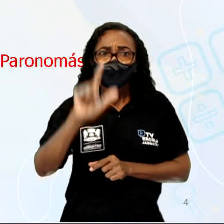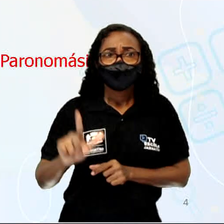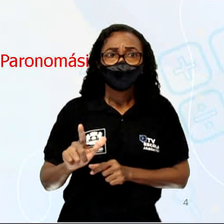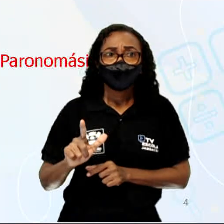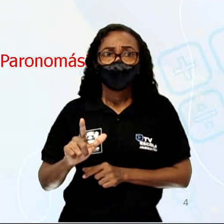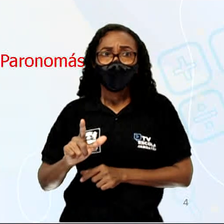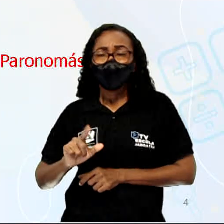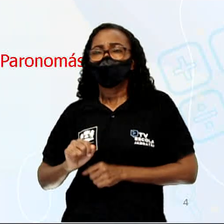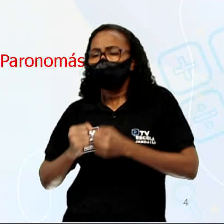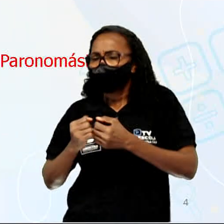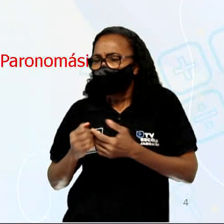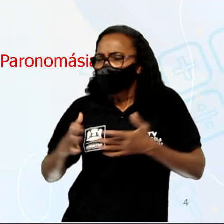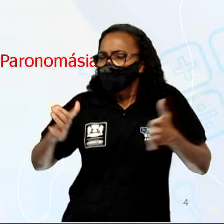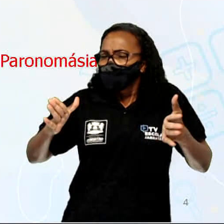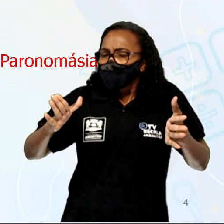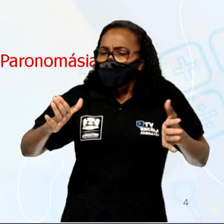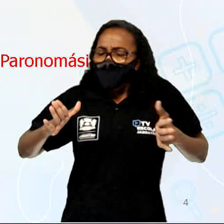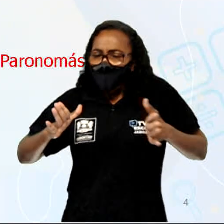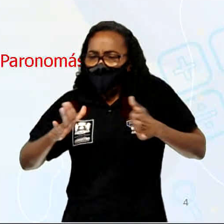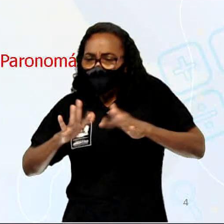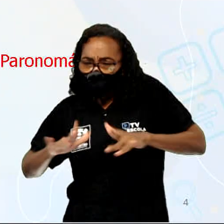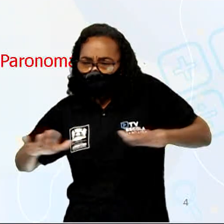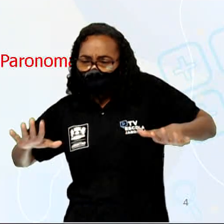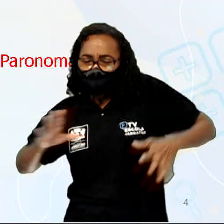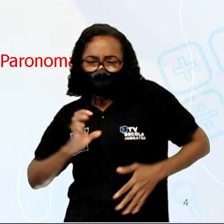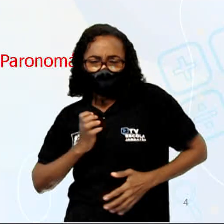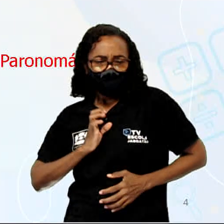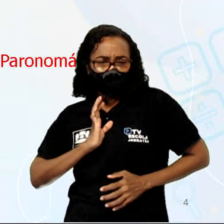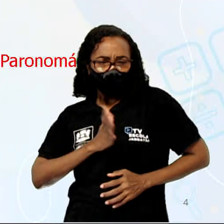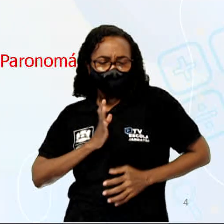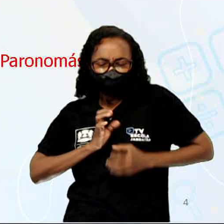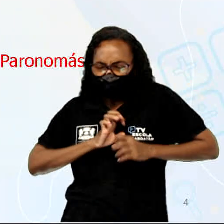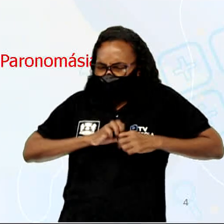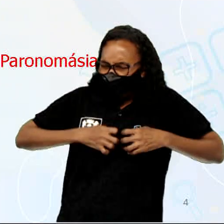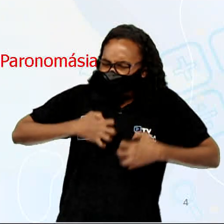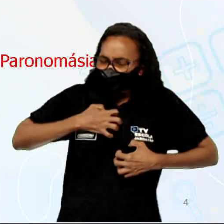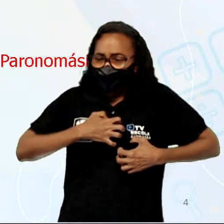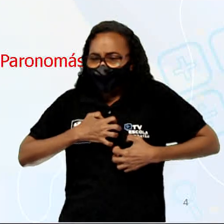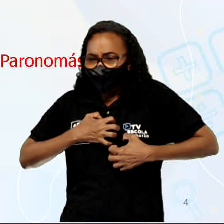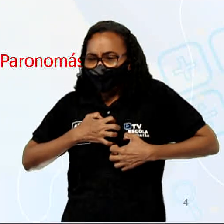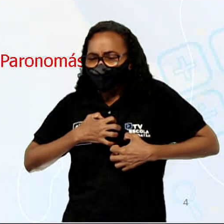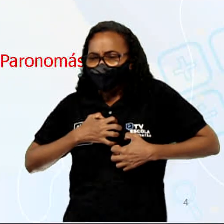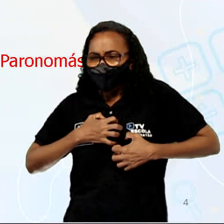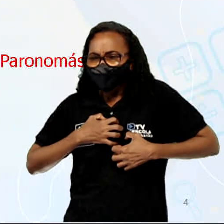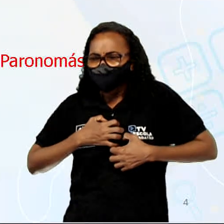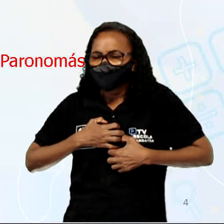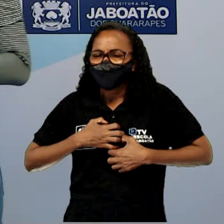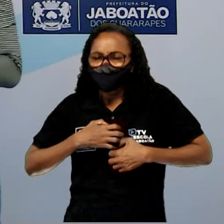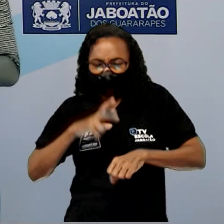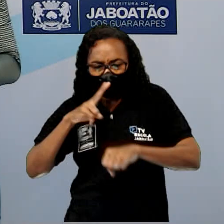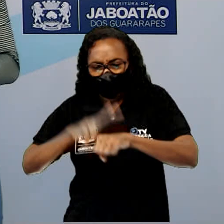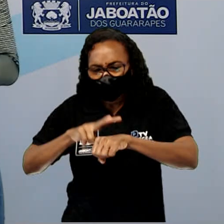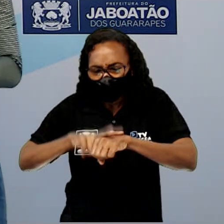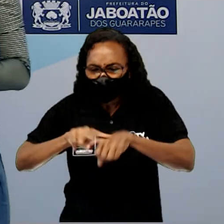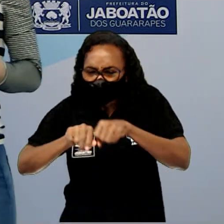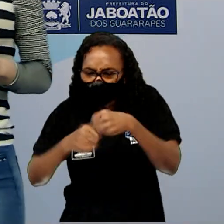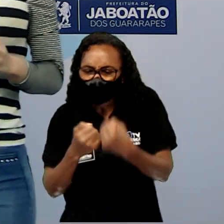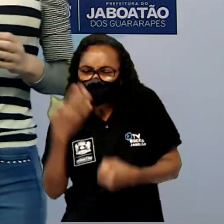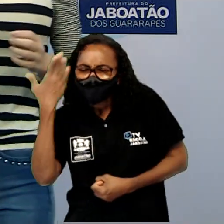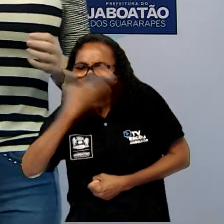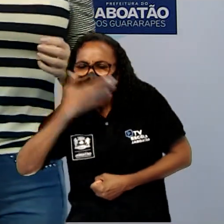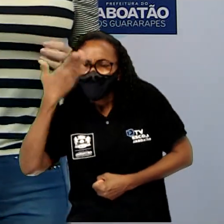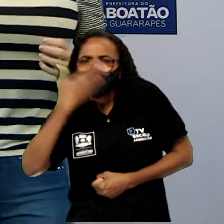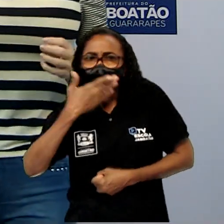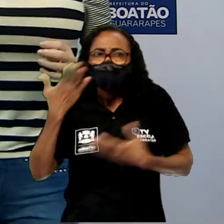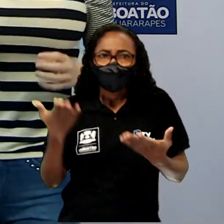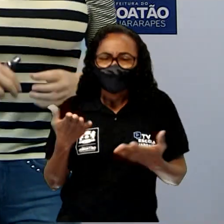agitado, e também a parte que diz assim, seus cargos de vidro e me cega. Vocês estão vendo que na setinha diz